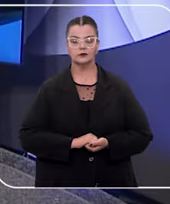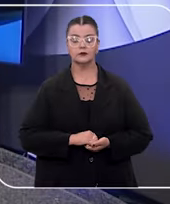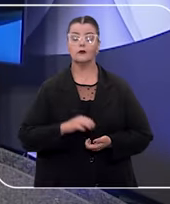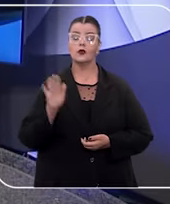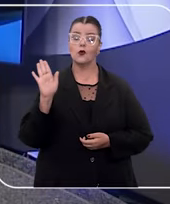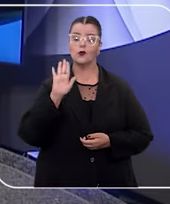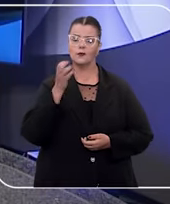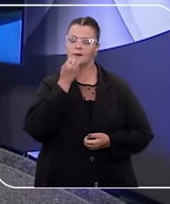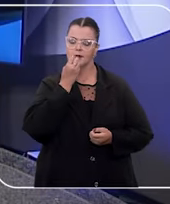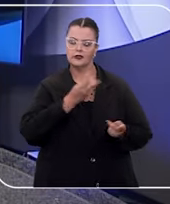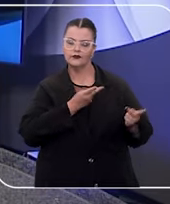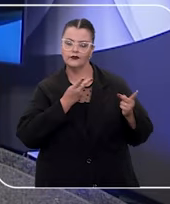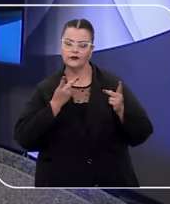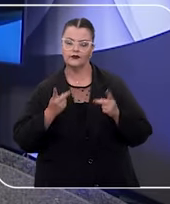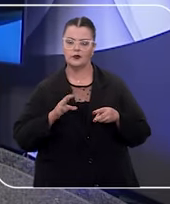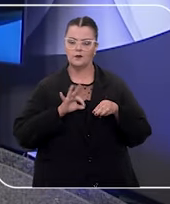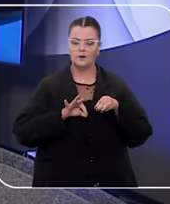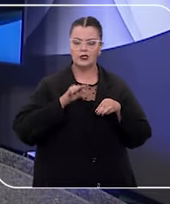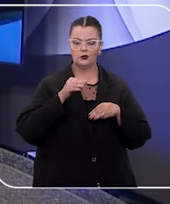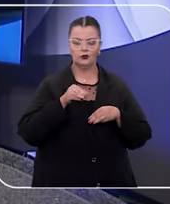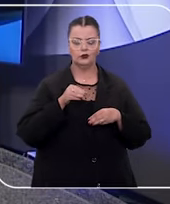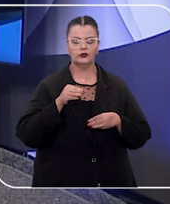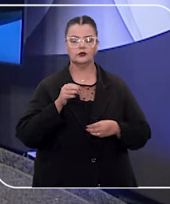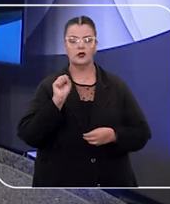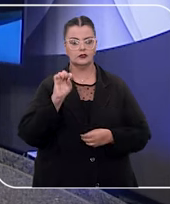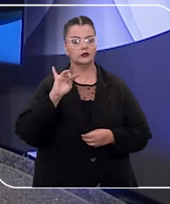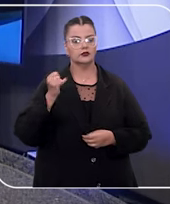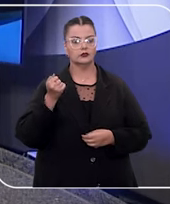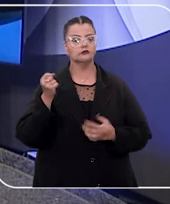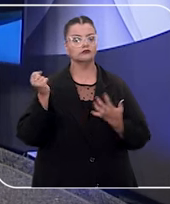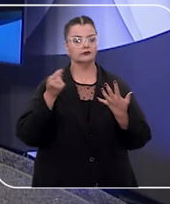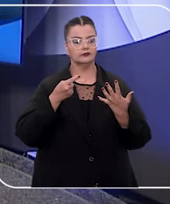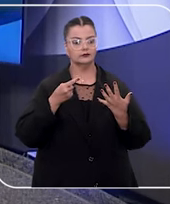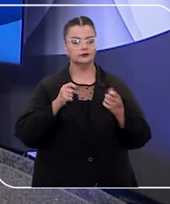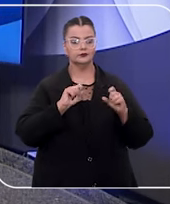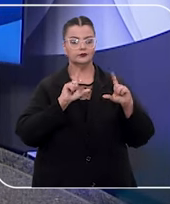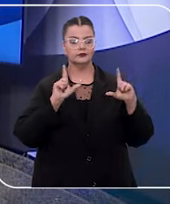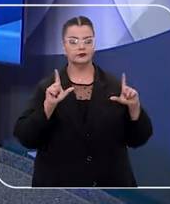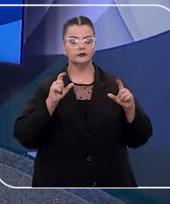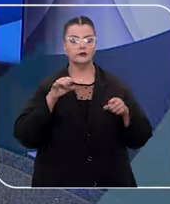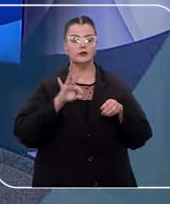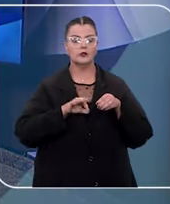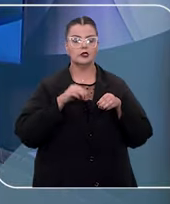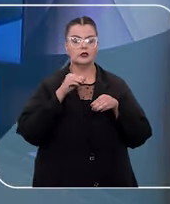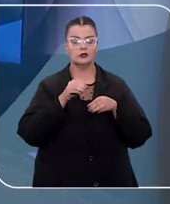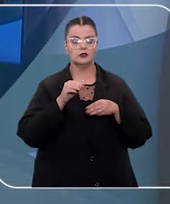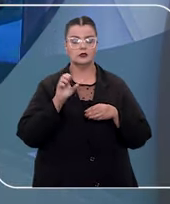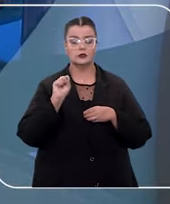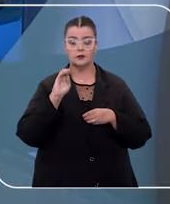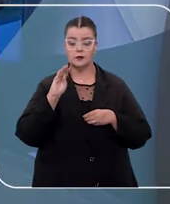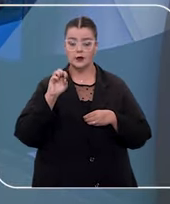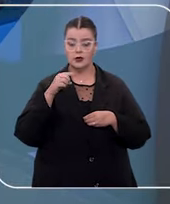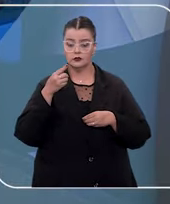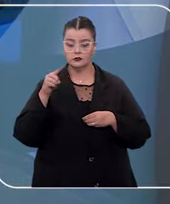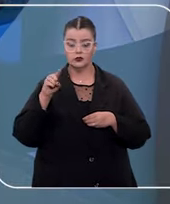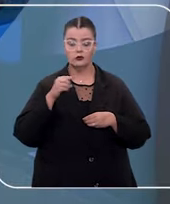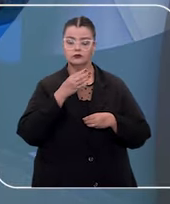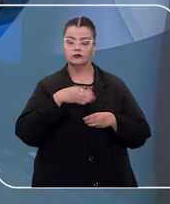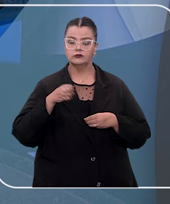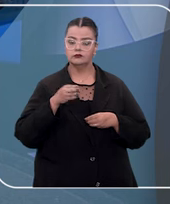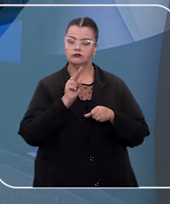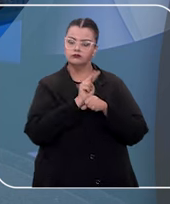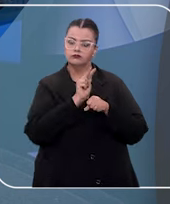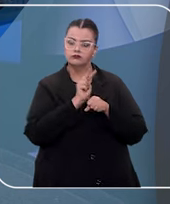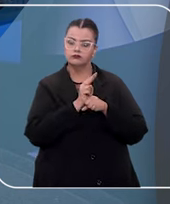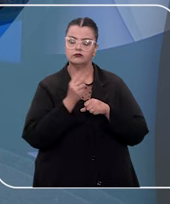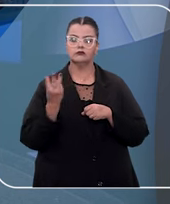Olá, seja bem-vindo ao Minuto STJ. Vamos aos destaques. O ministro Sebastião Reis Júnior suspendeu o prazo para